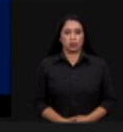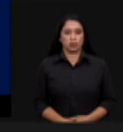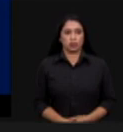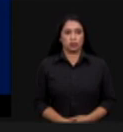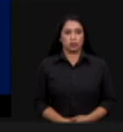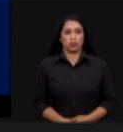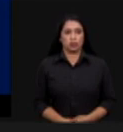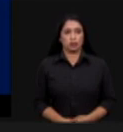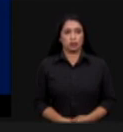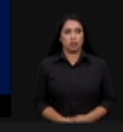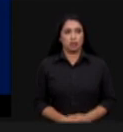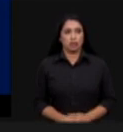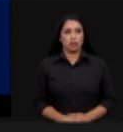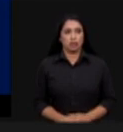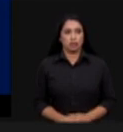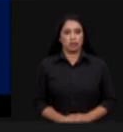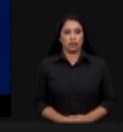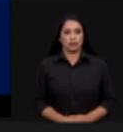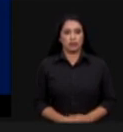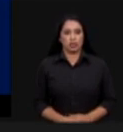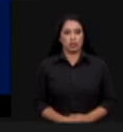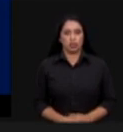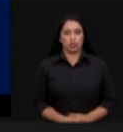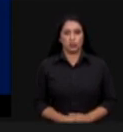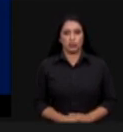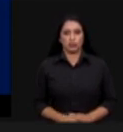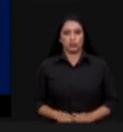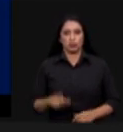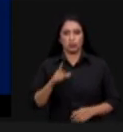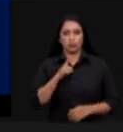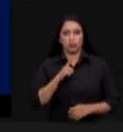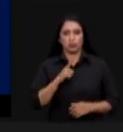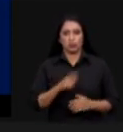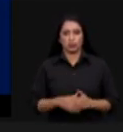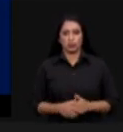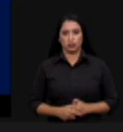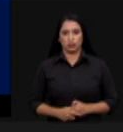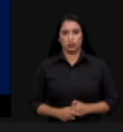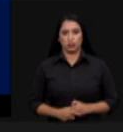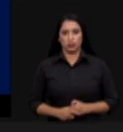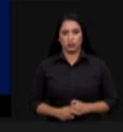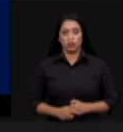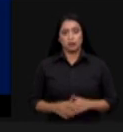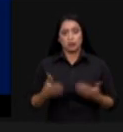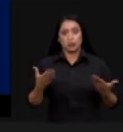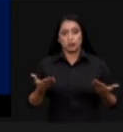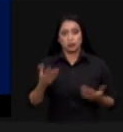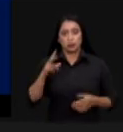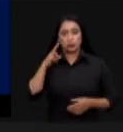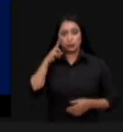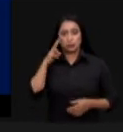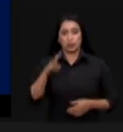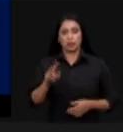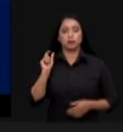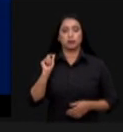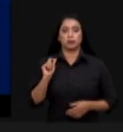Qual a cota de contribuição cabe às propriedades privadas? Eu não sei, acho que parece que pulou um.